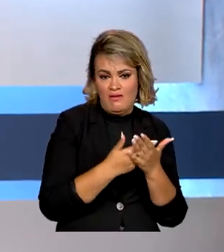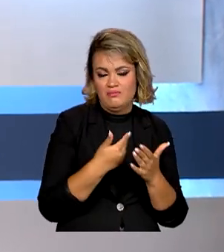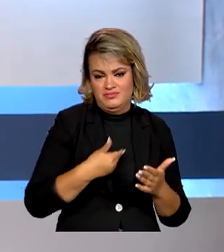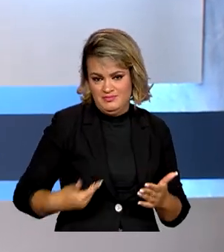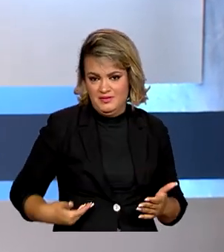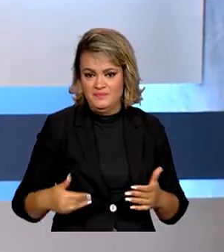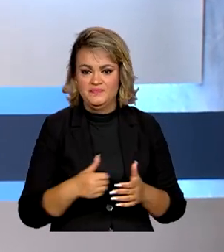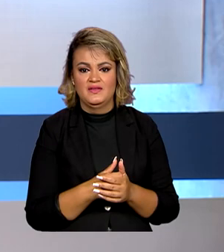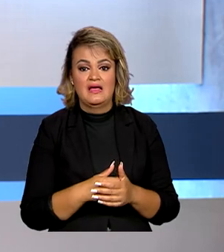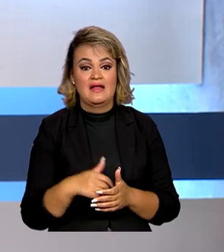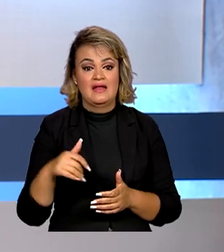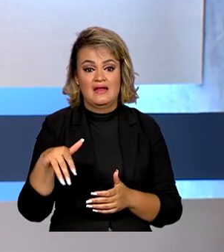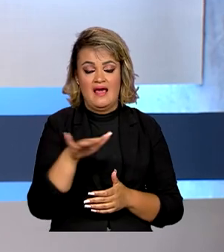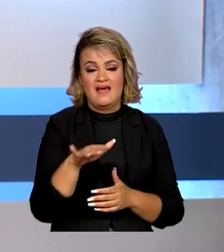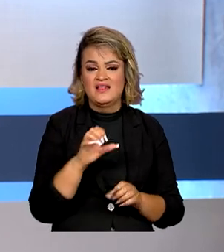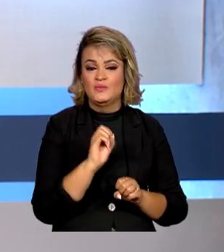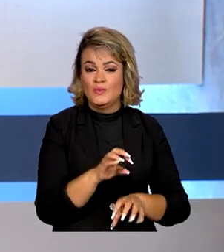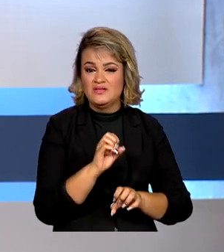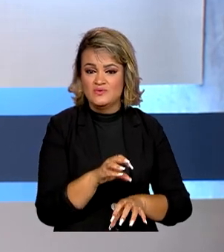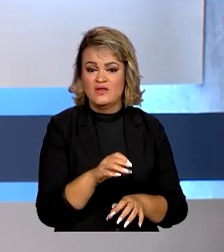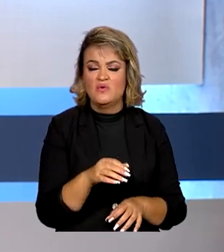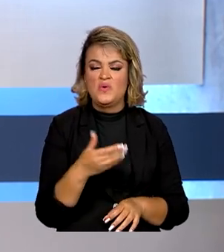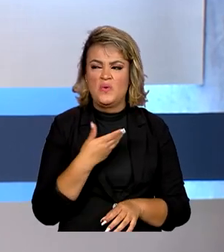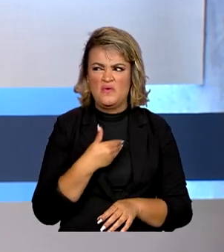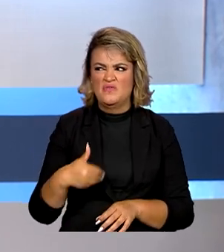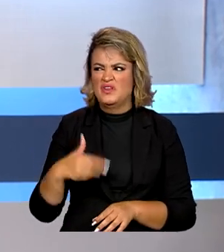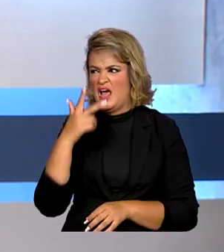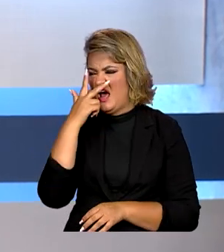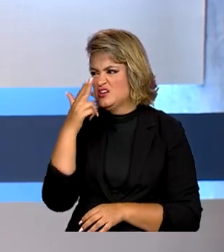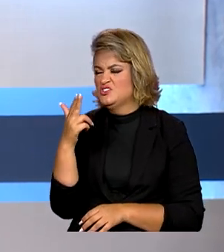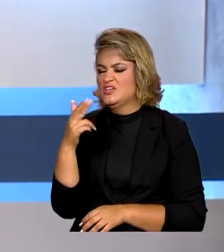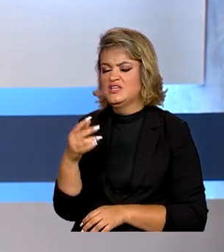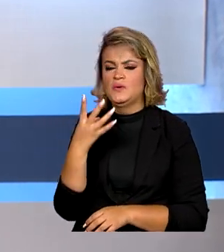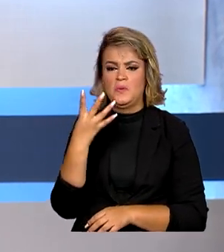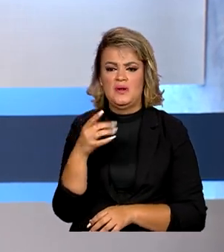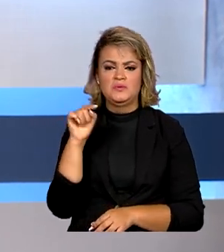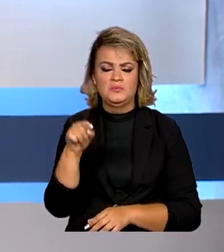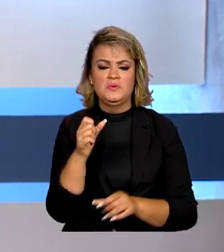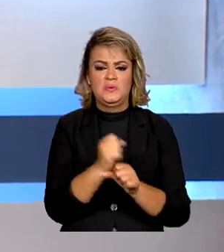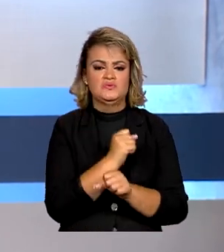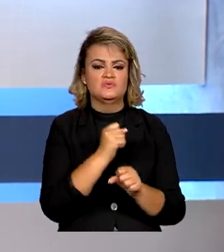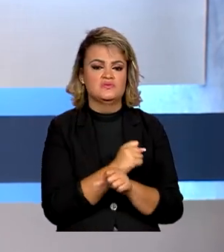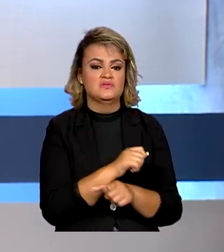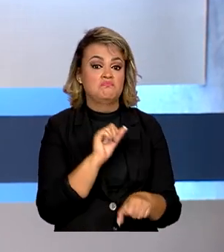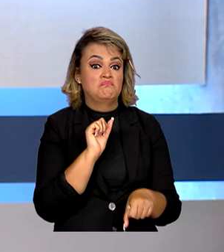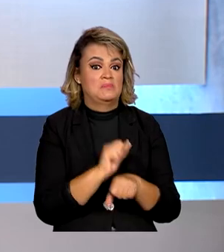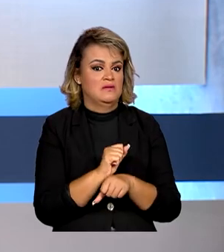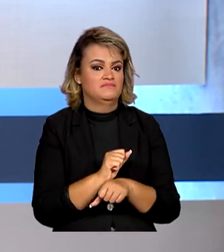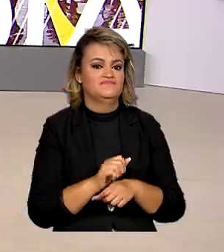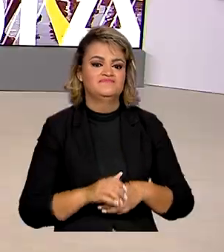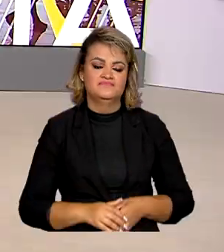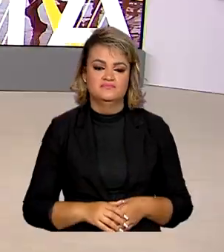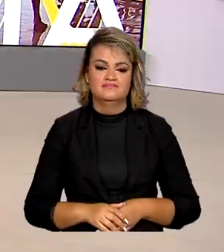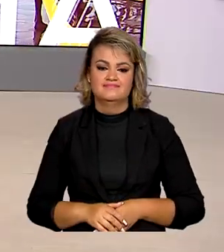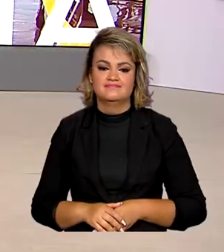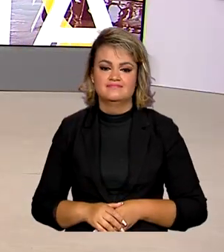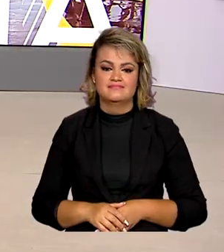ensino. Só no setor educacional, o governo estima que há mais de 4 mil obras paralisadas em todo o país.